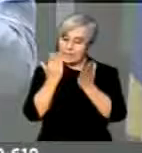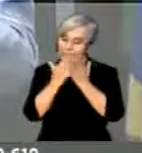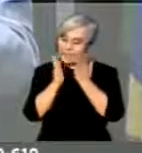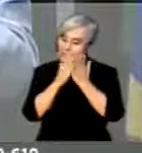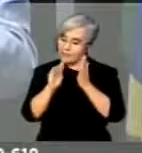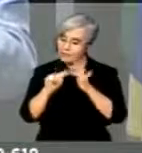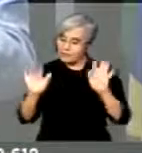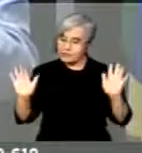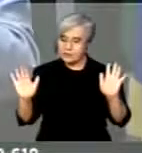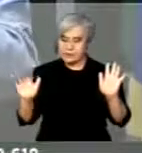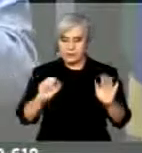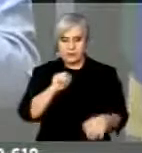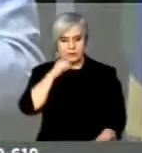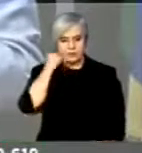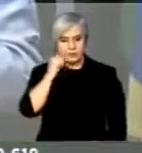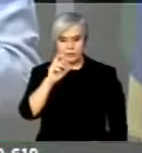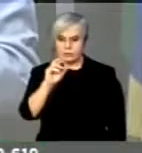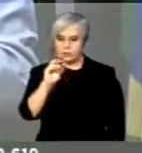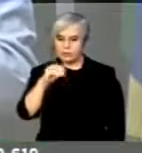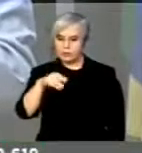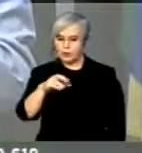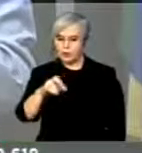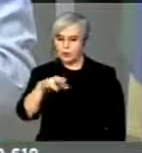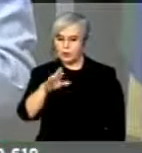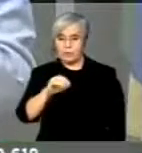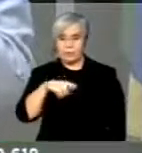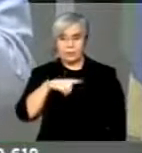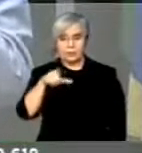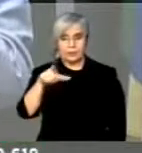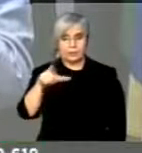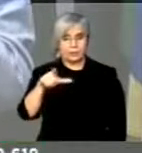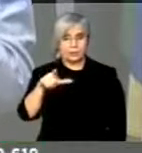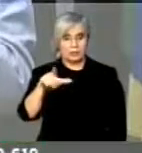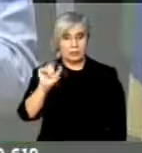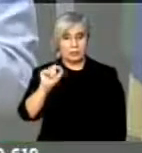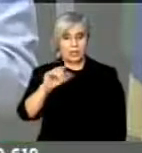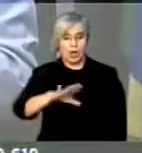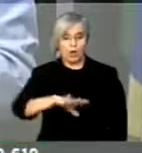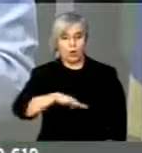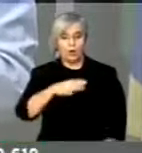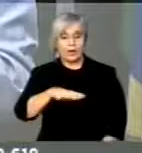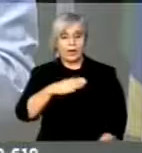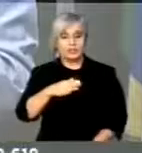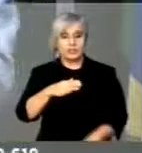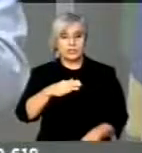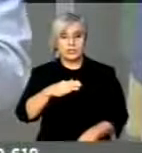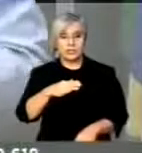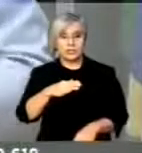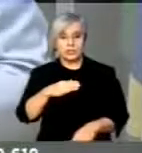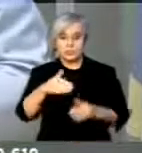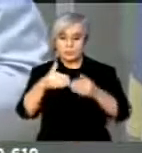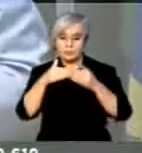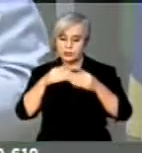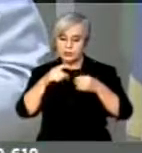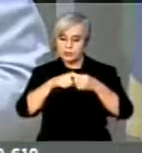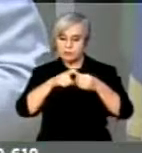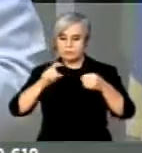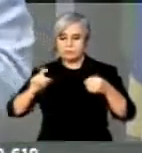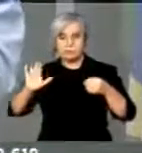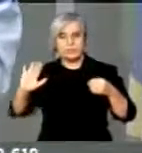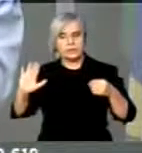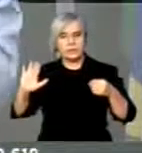O senador Romero tem uma virtude. Foi a coragem de estancar a crise e pedir para sair,